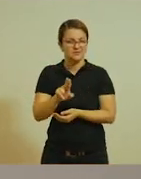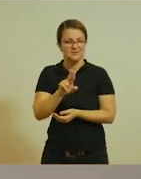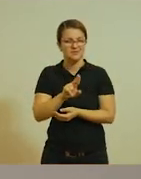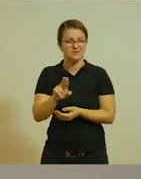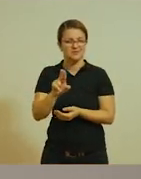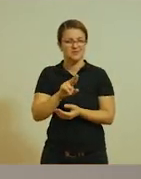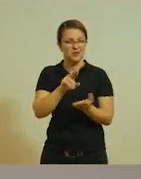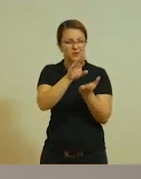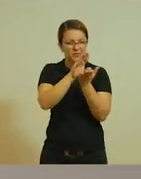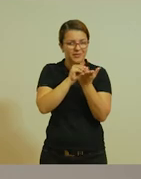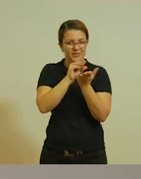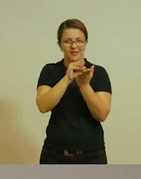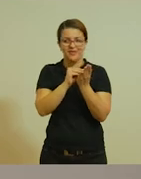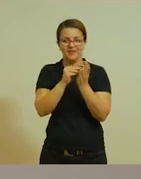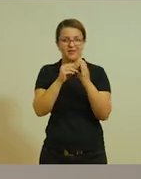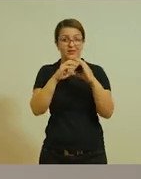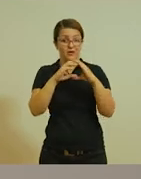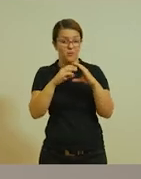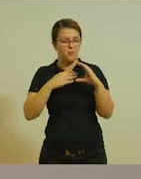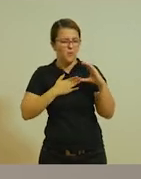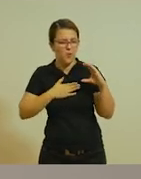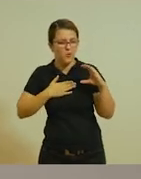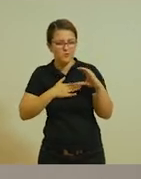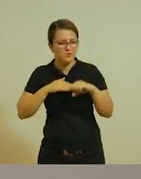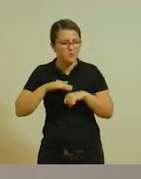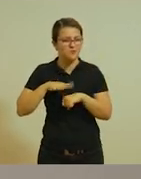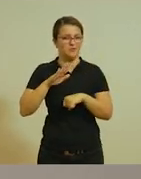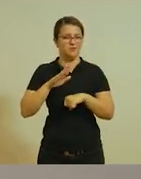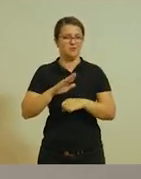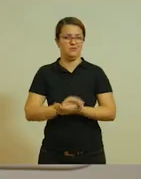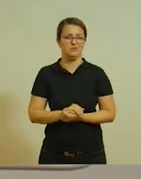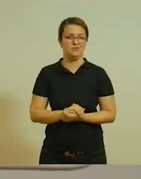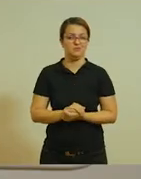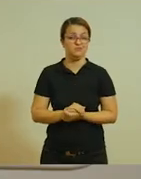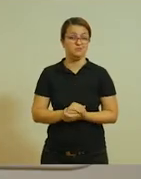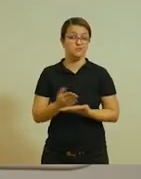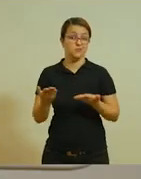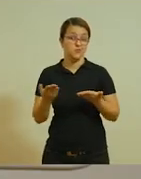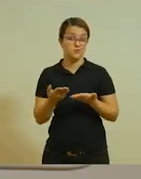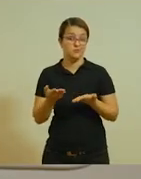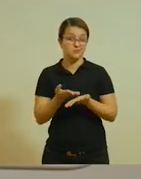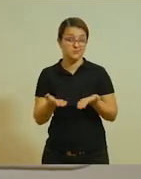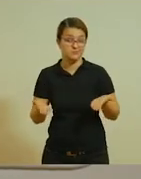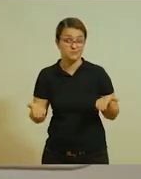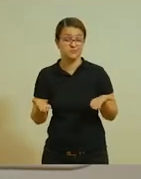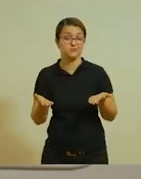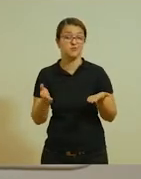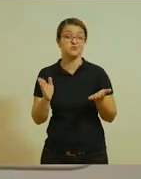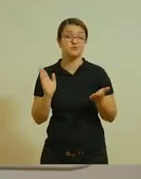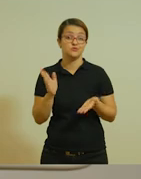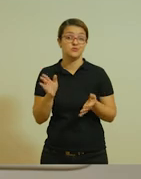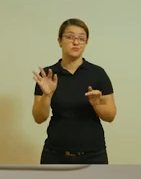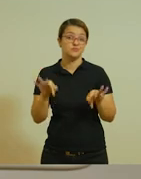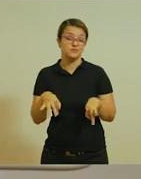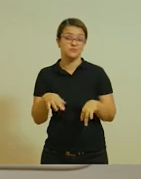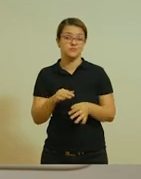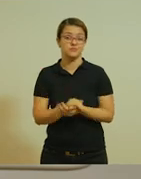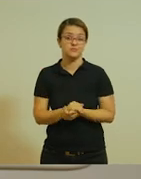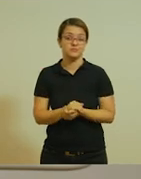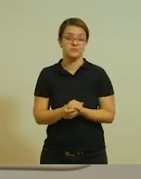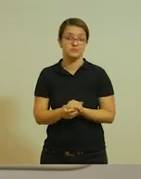carinhas que eu mais gostar. Bom, pessoal, por hoje é só. Estamos terminando